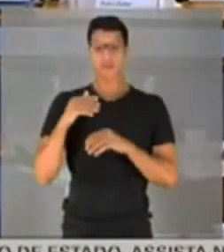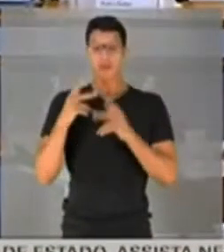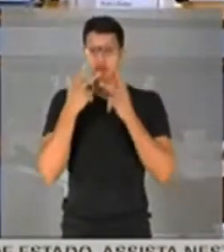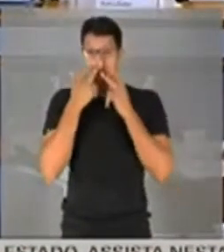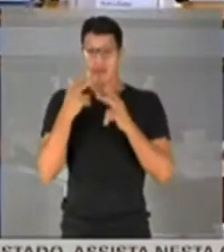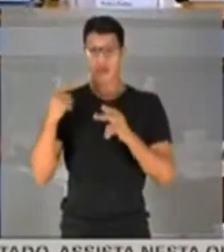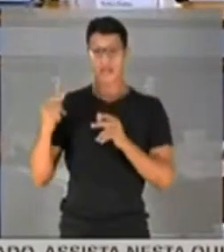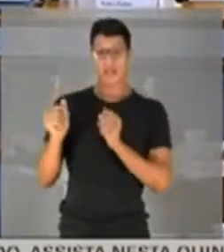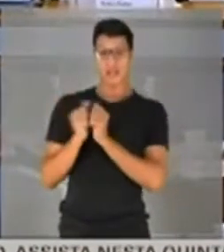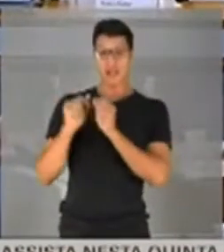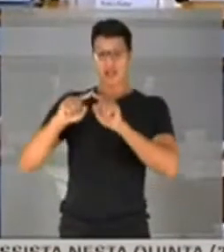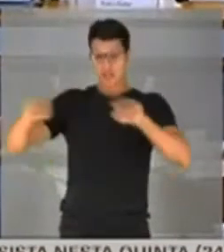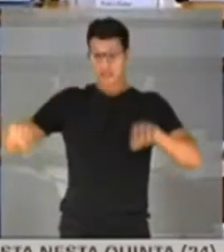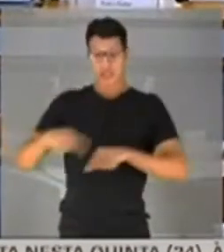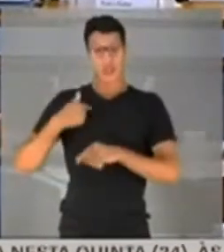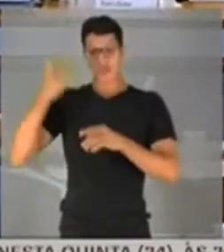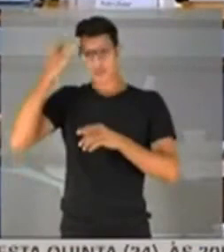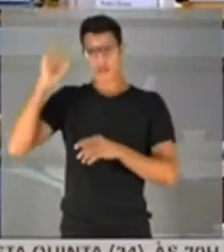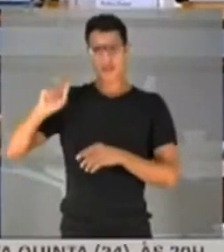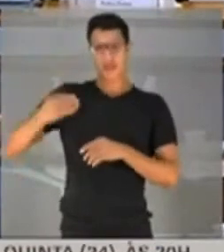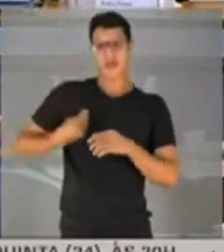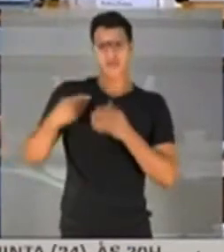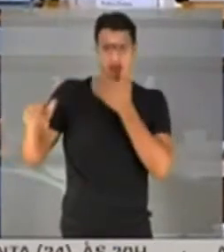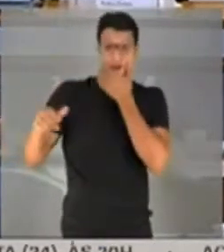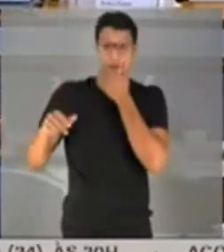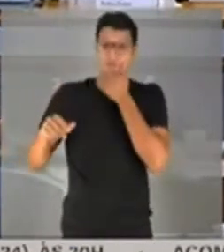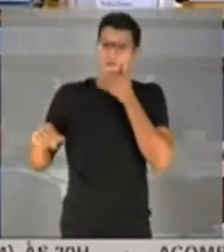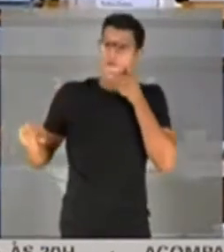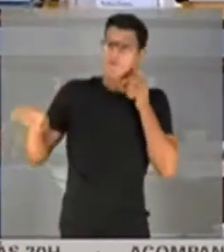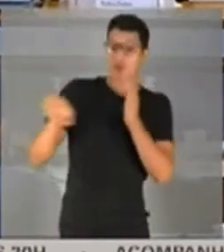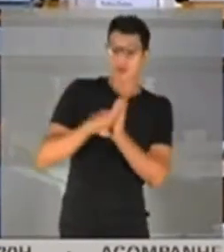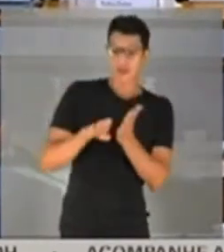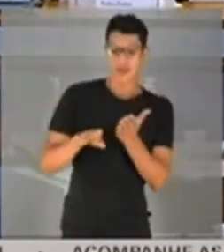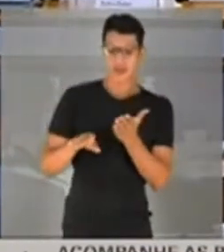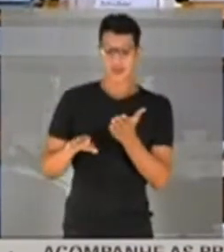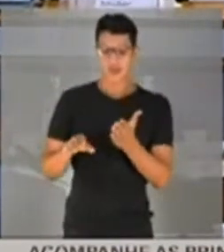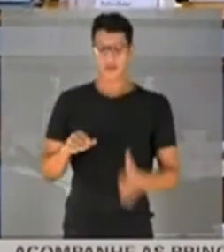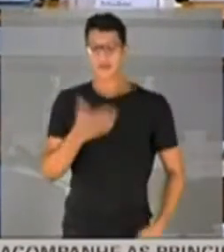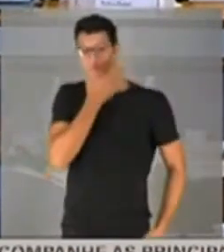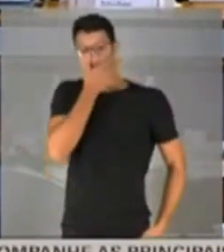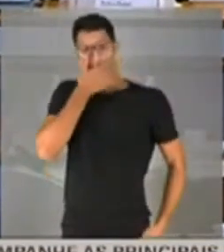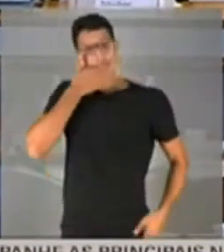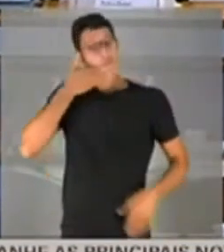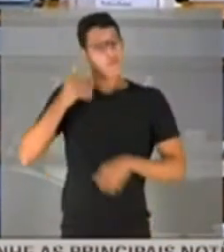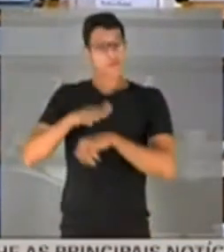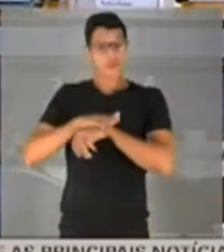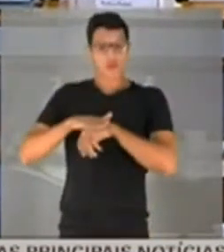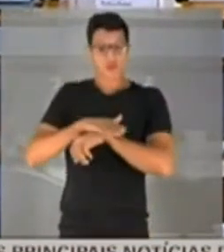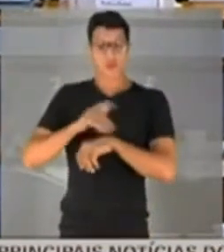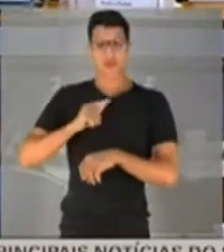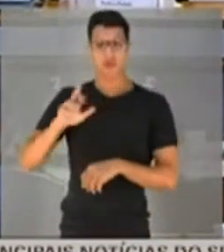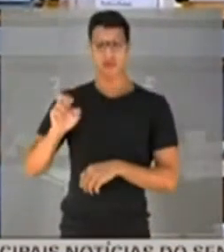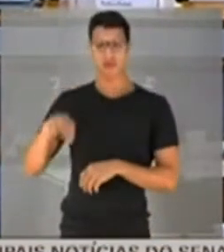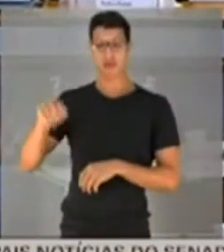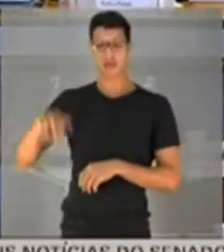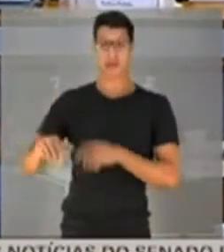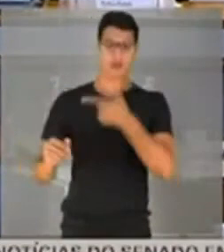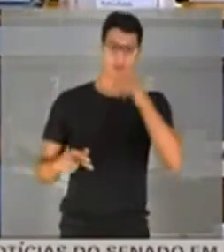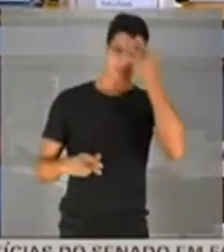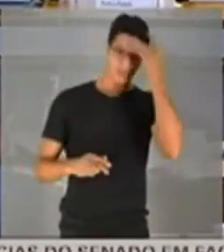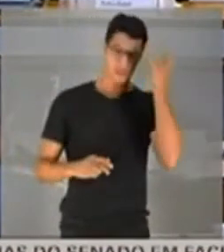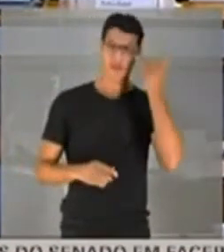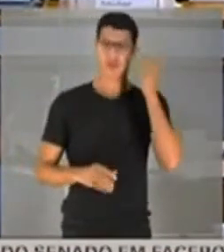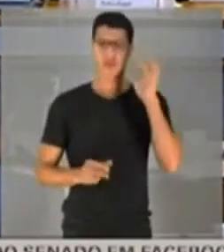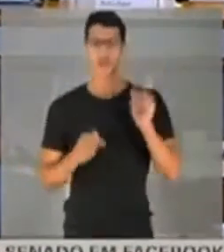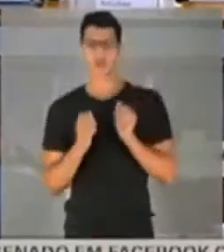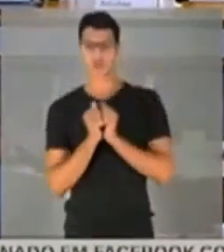Coincidentemente, ele estava lá na antissala, eu não sabia nem que ele estava lá. Eu cheguei lá e conversei lá, estava o Renan e tinha outra pessoa lá, não sei quem